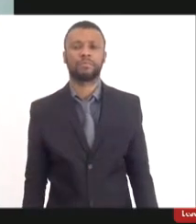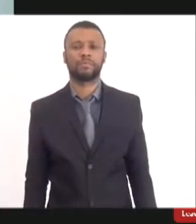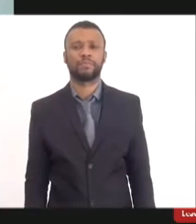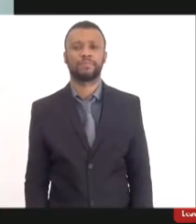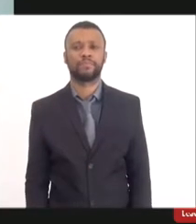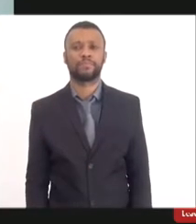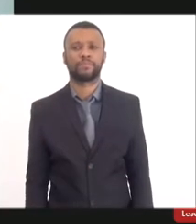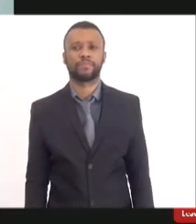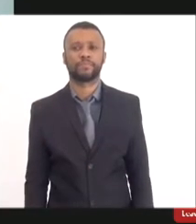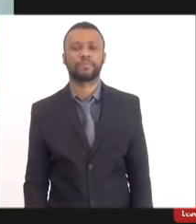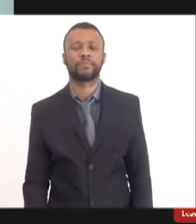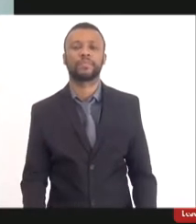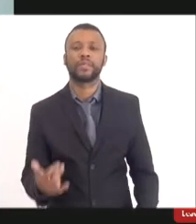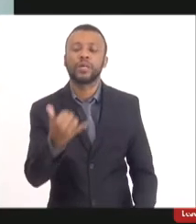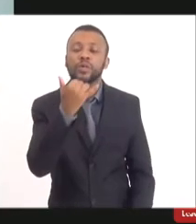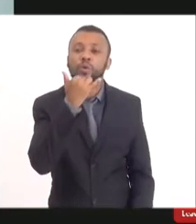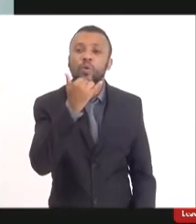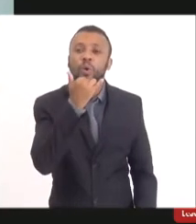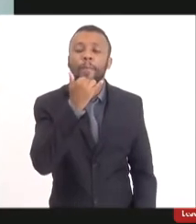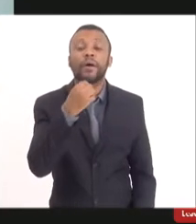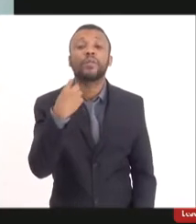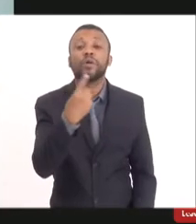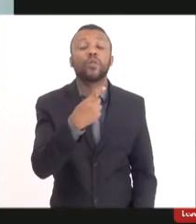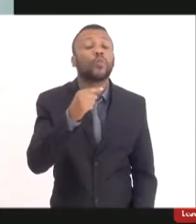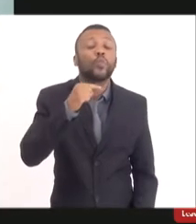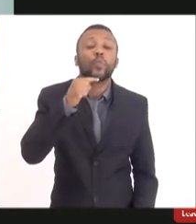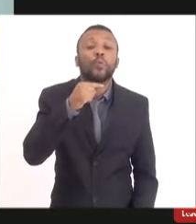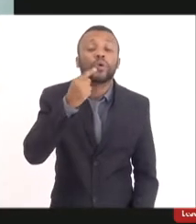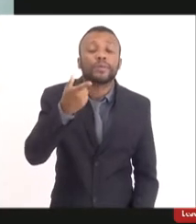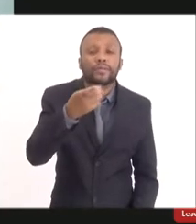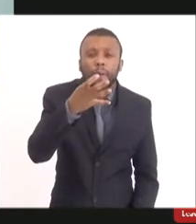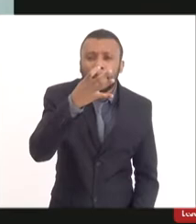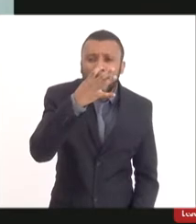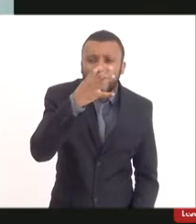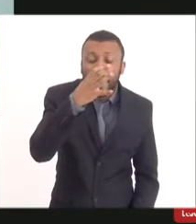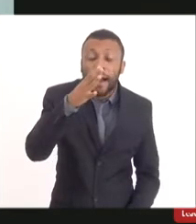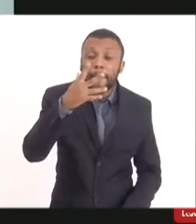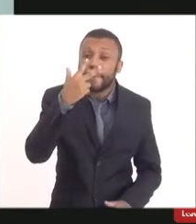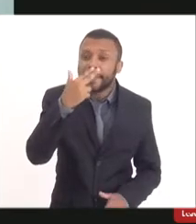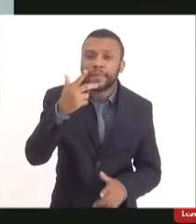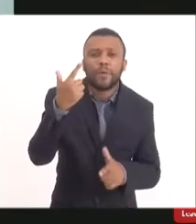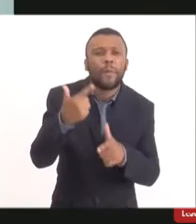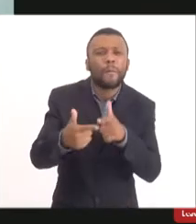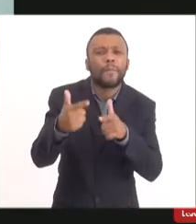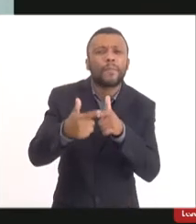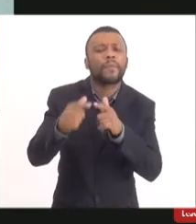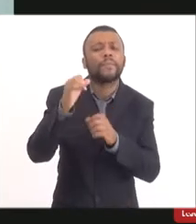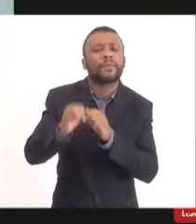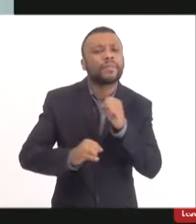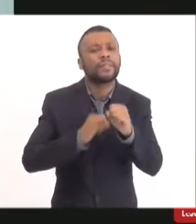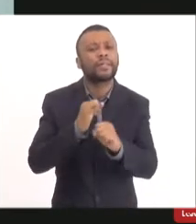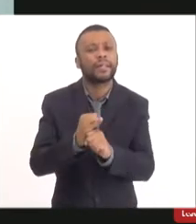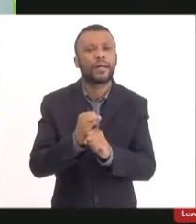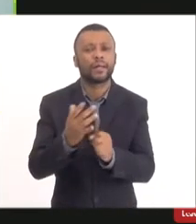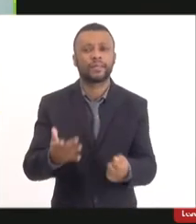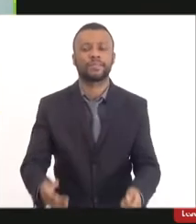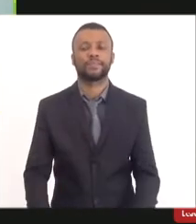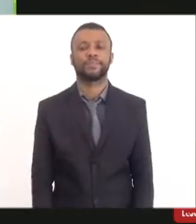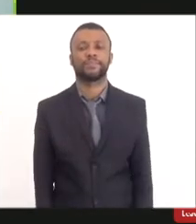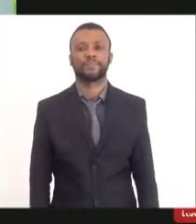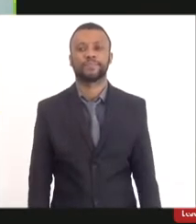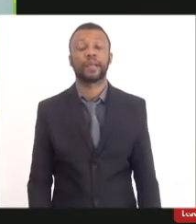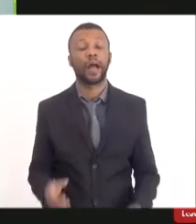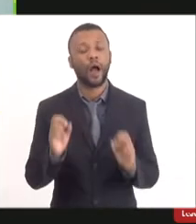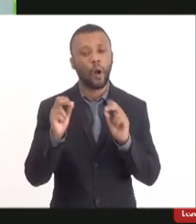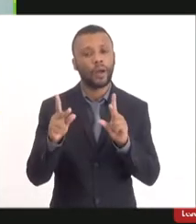Doutora Silvana, nós estamos com dificuldade em ouvi-la, parece que estamos com um problema aí na conexão. Parece que agora voltou.